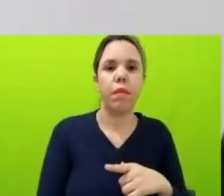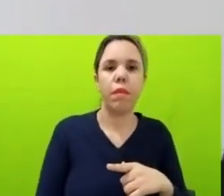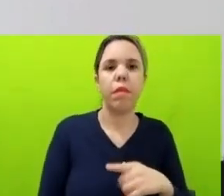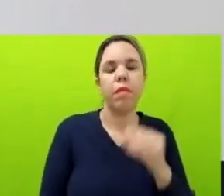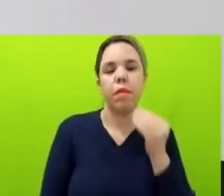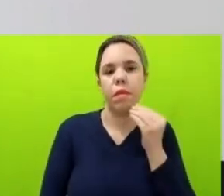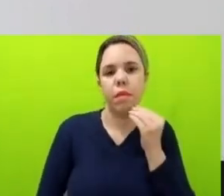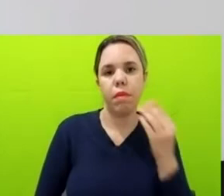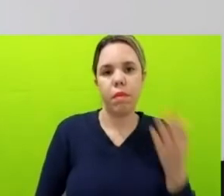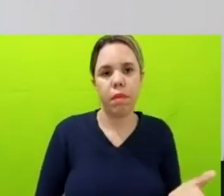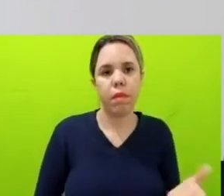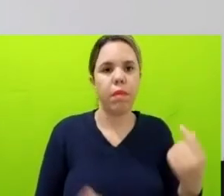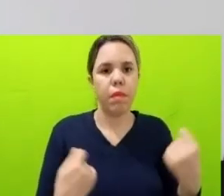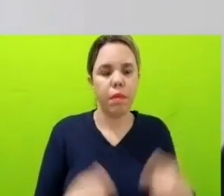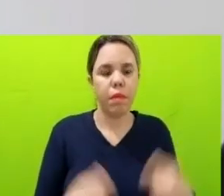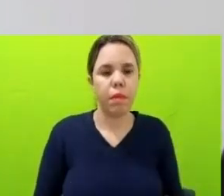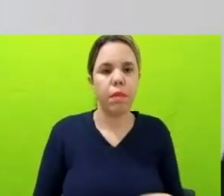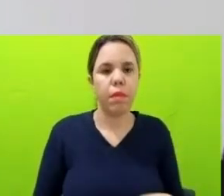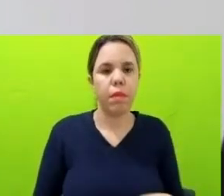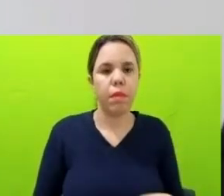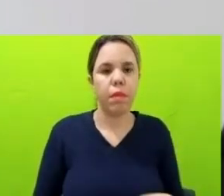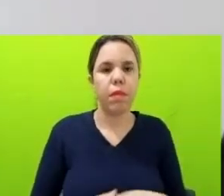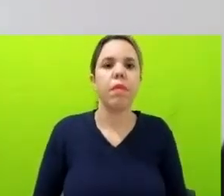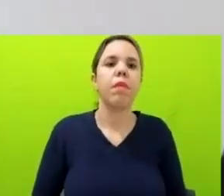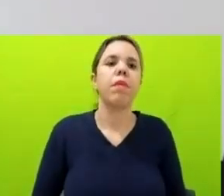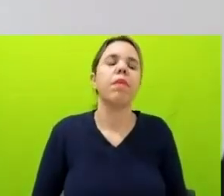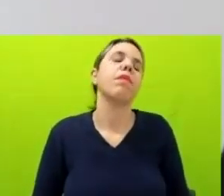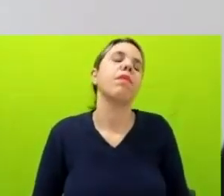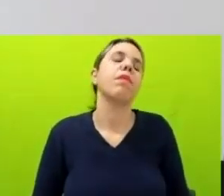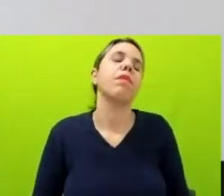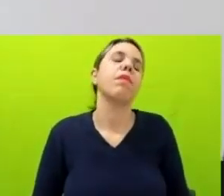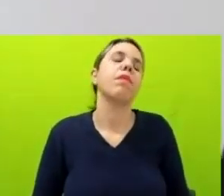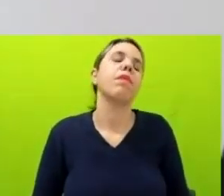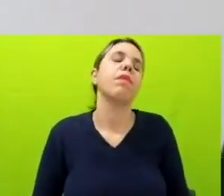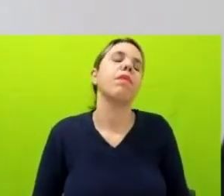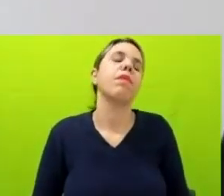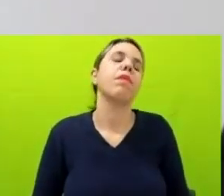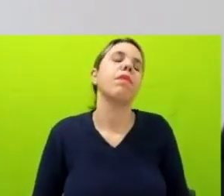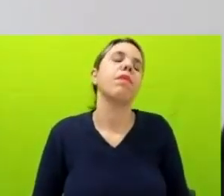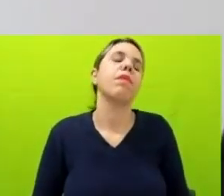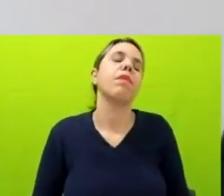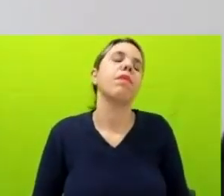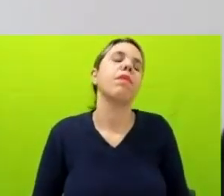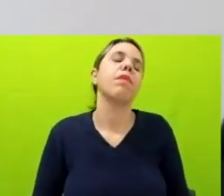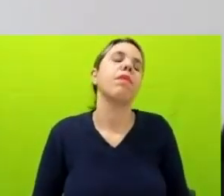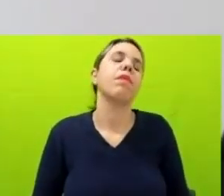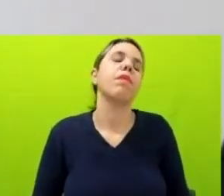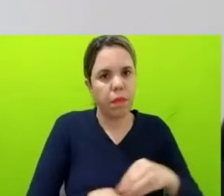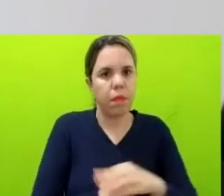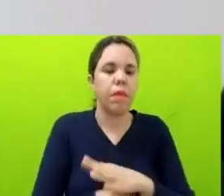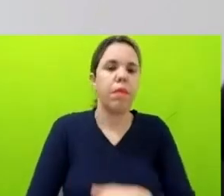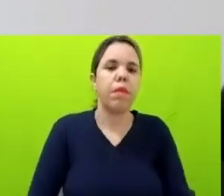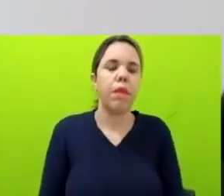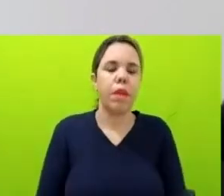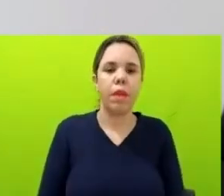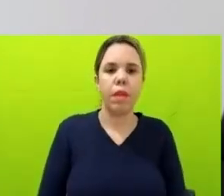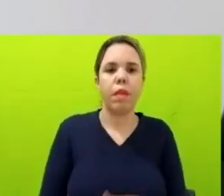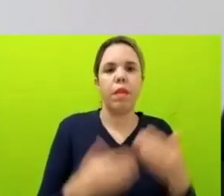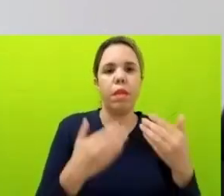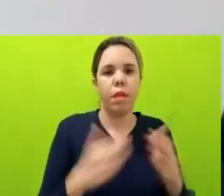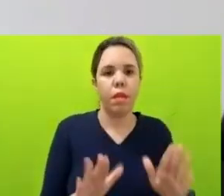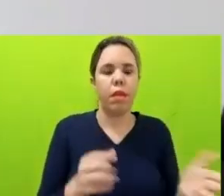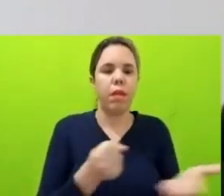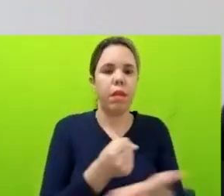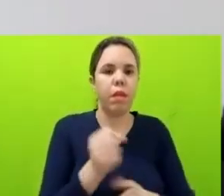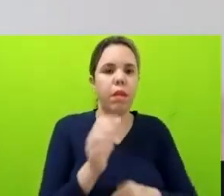são os órgãos de controle. Então, tem que trazer mais o Ministério Público para jogo na hora de discussão de abertura de bases de